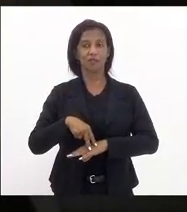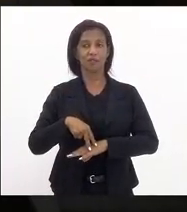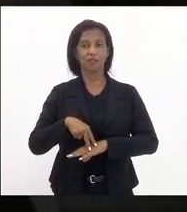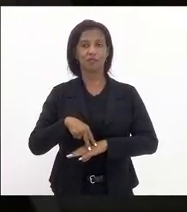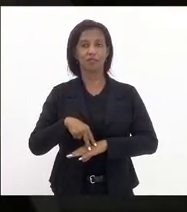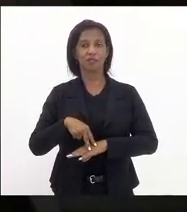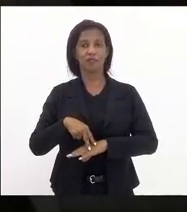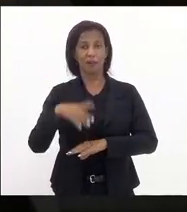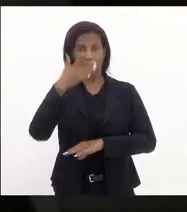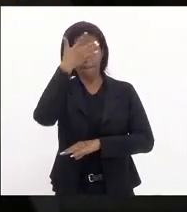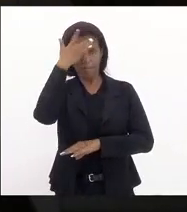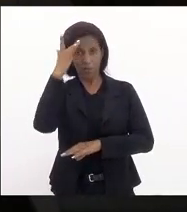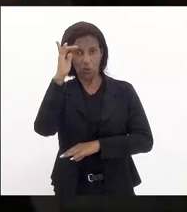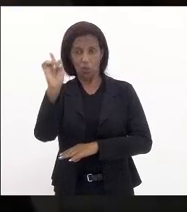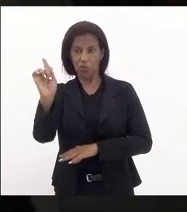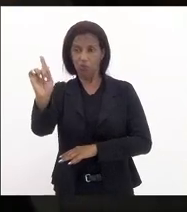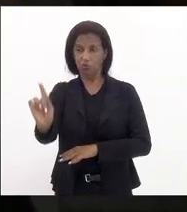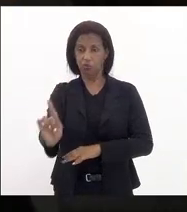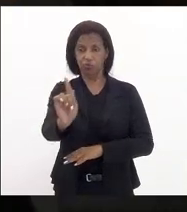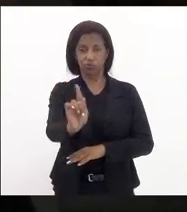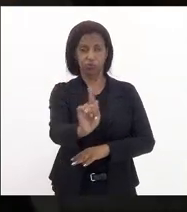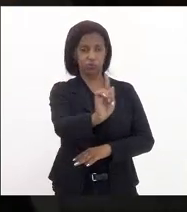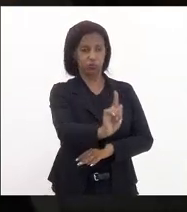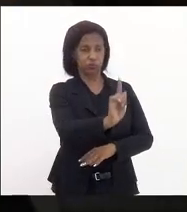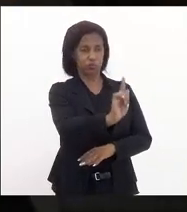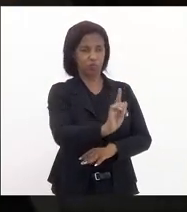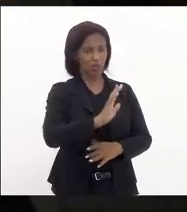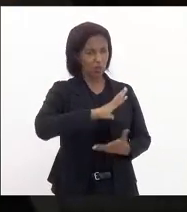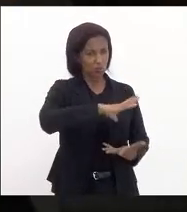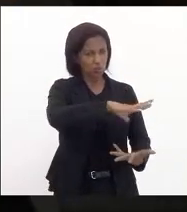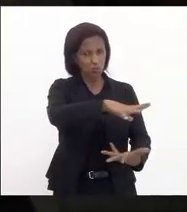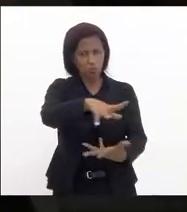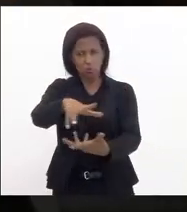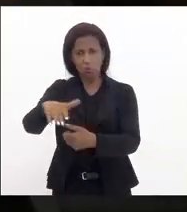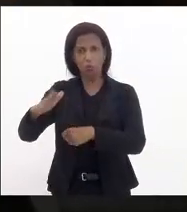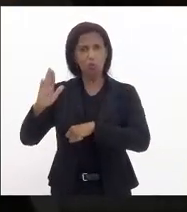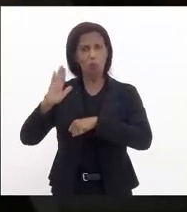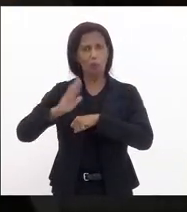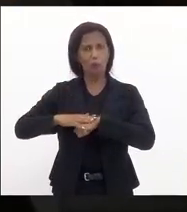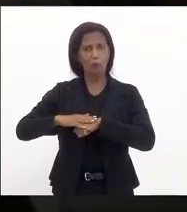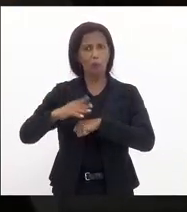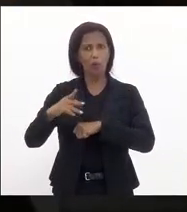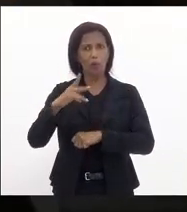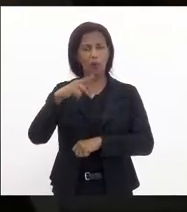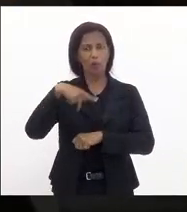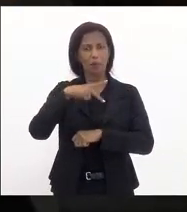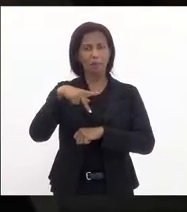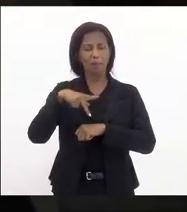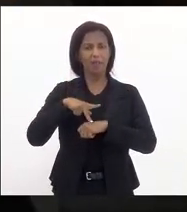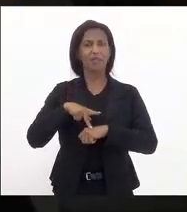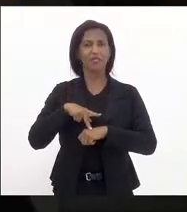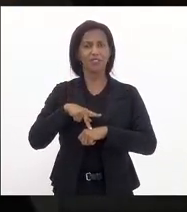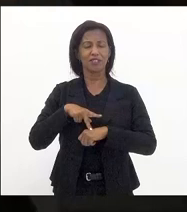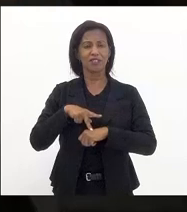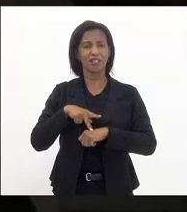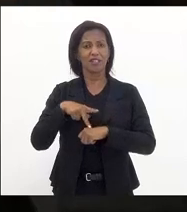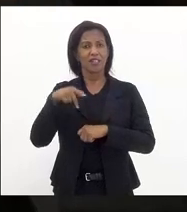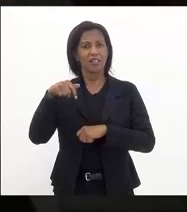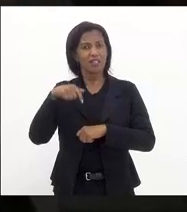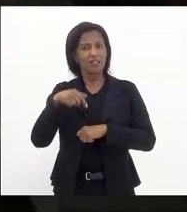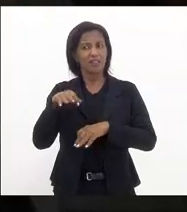dirigentes do mundo e do nosso próprio país que vem adotando medidas